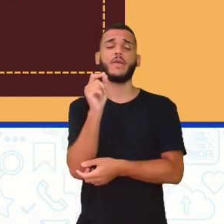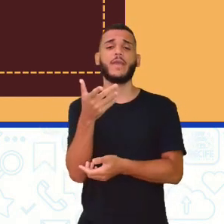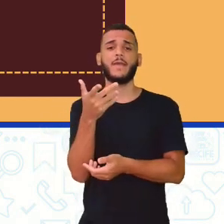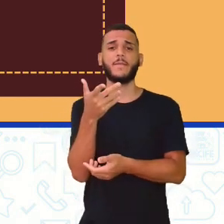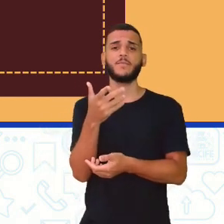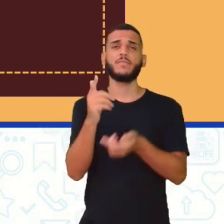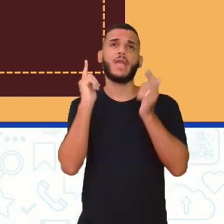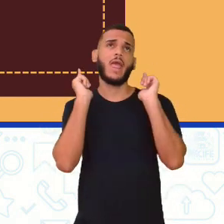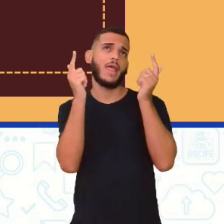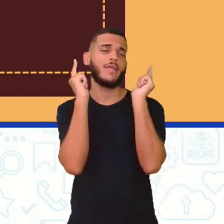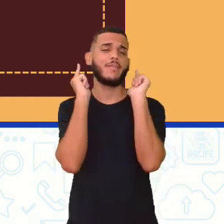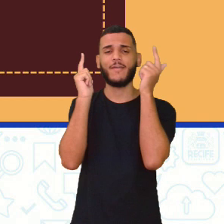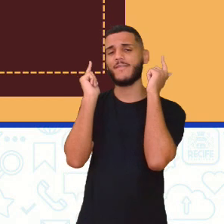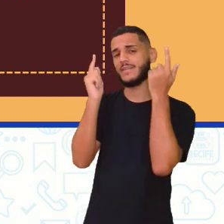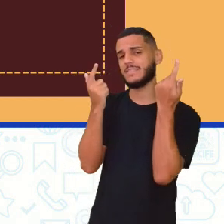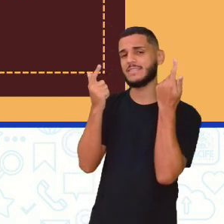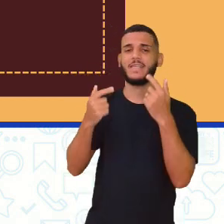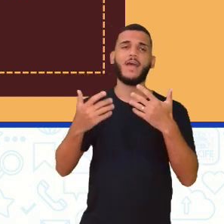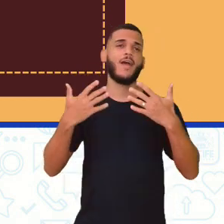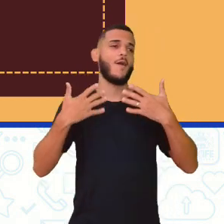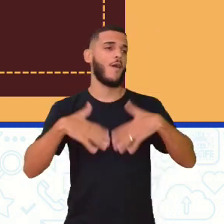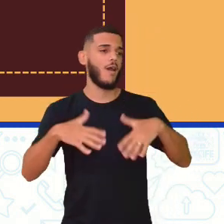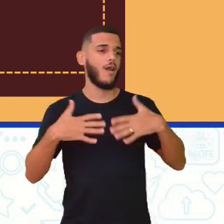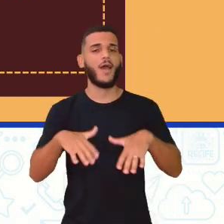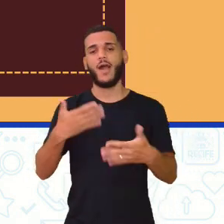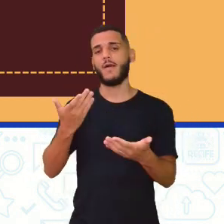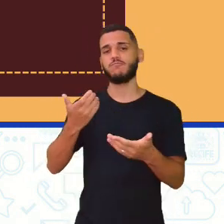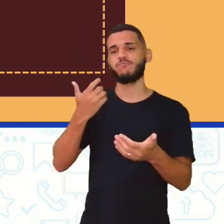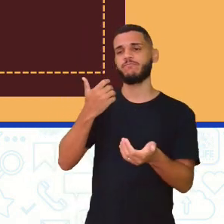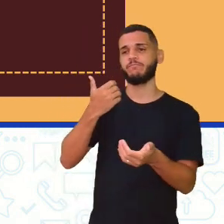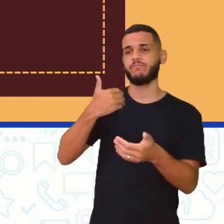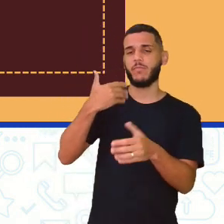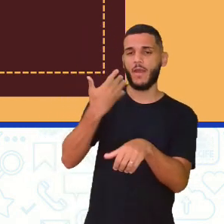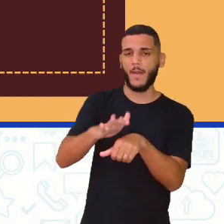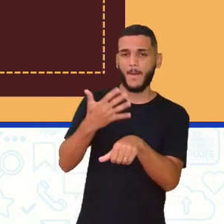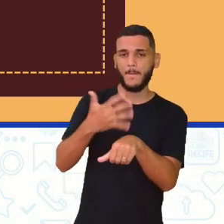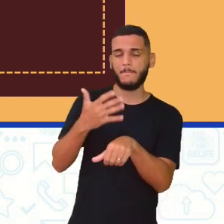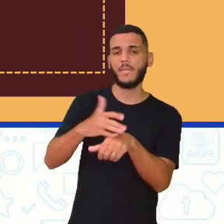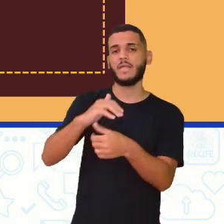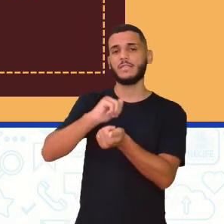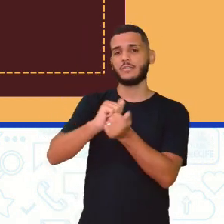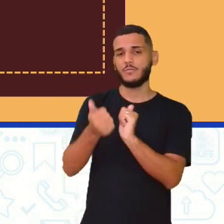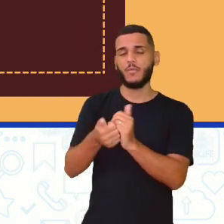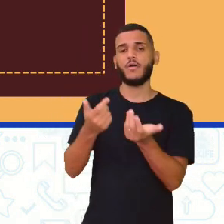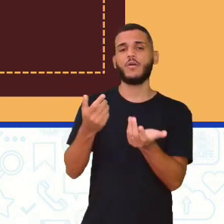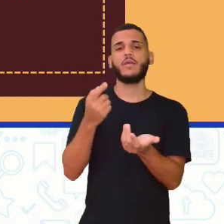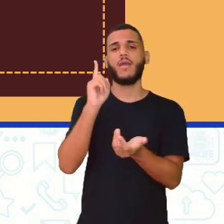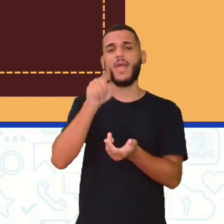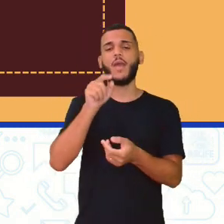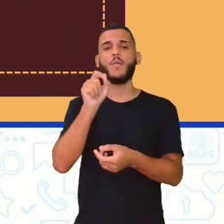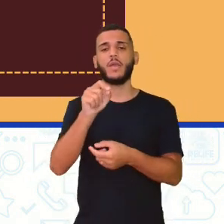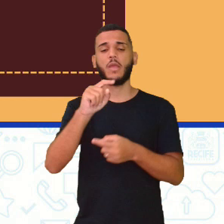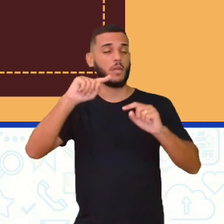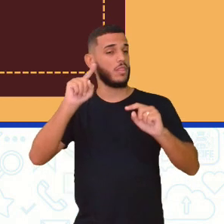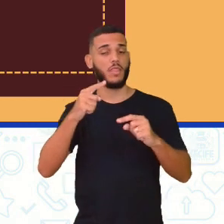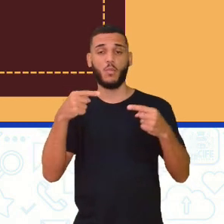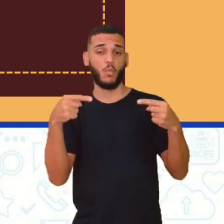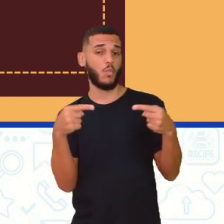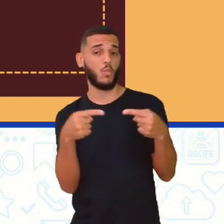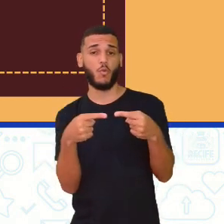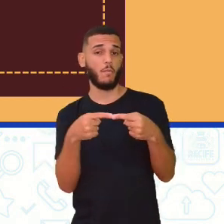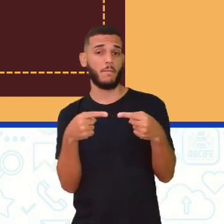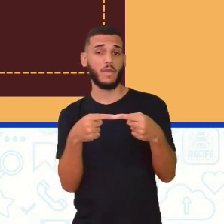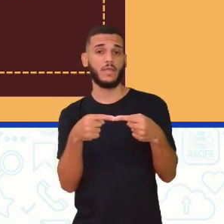diversão, né, o lazer, esse jogo, né, essa prática esportiva, era contra, né, aí, os